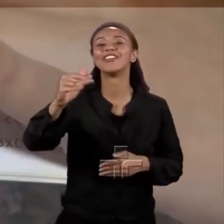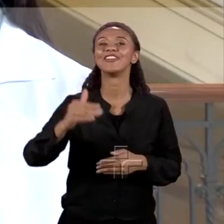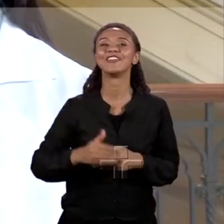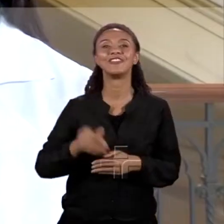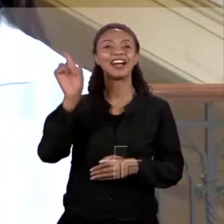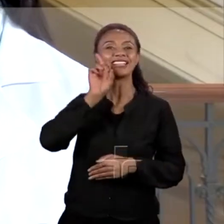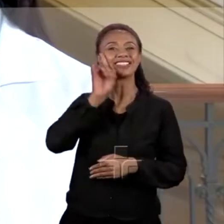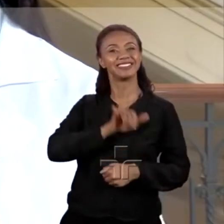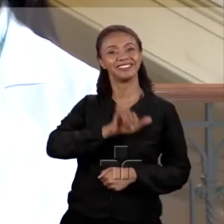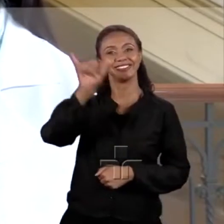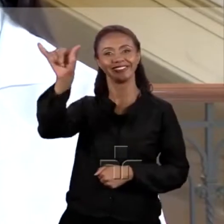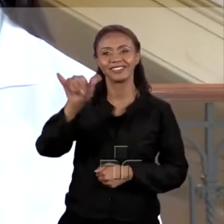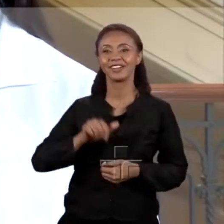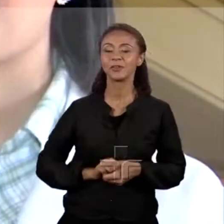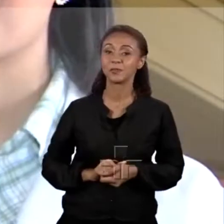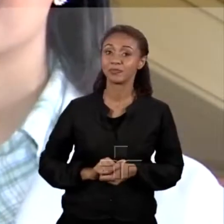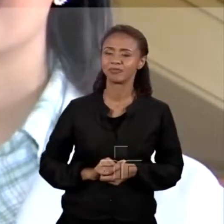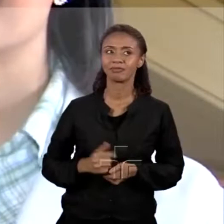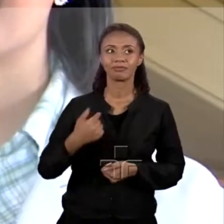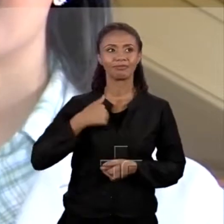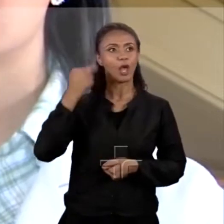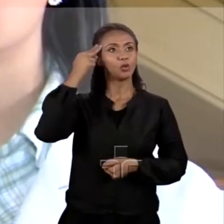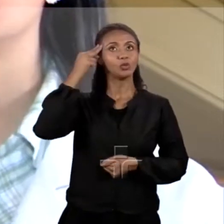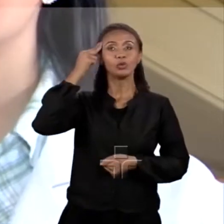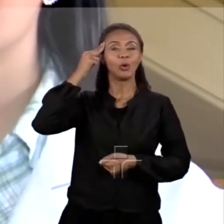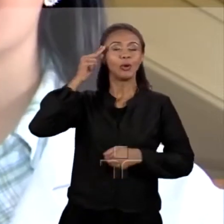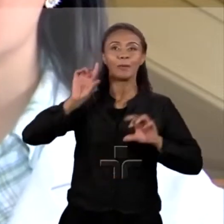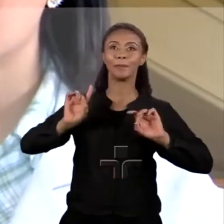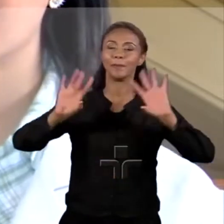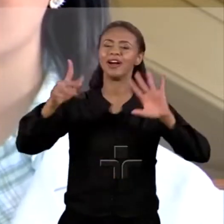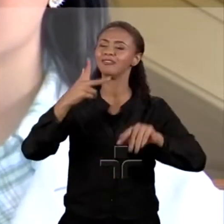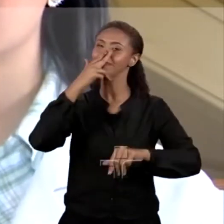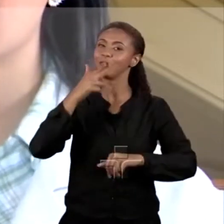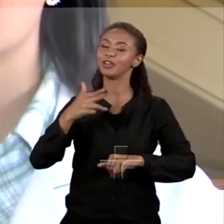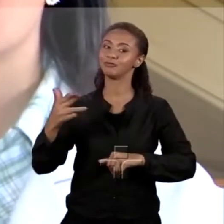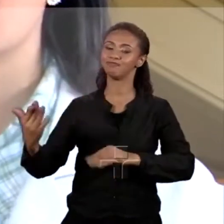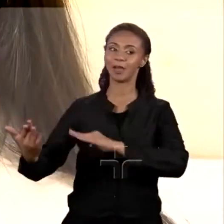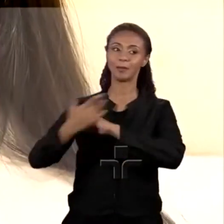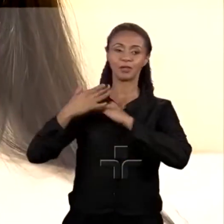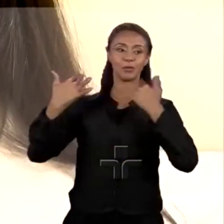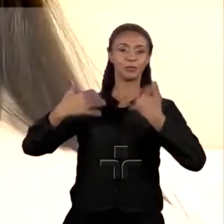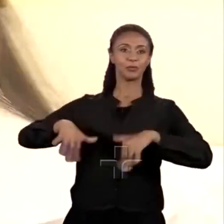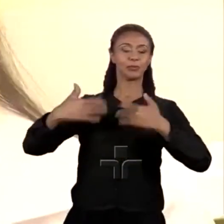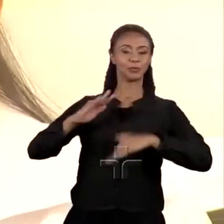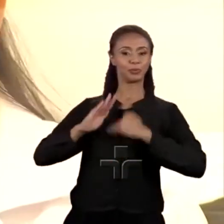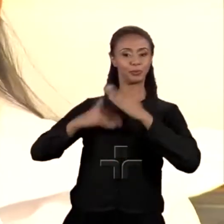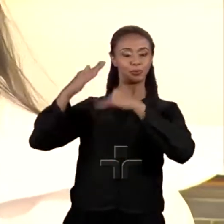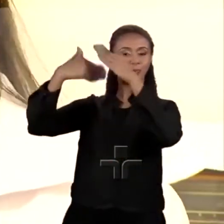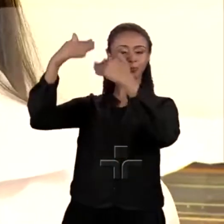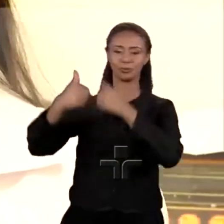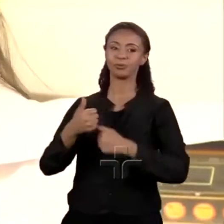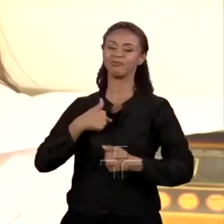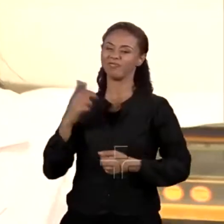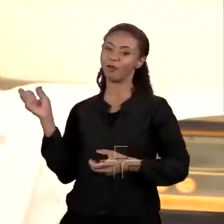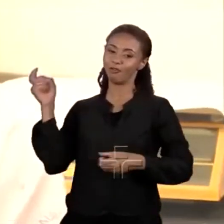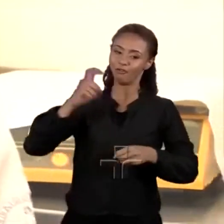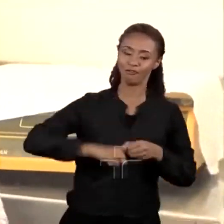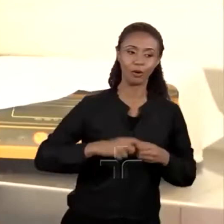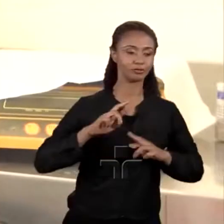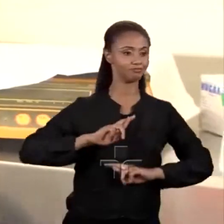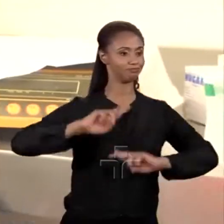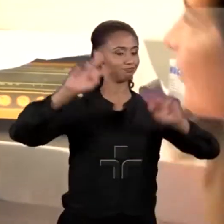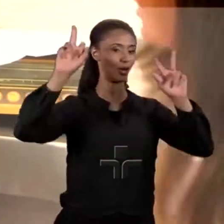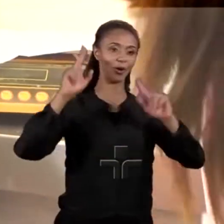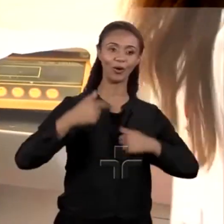É muito além do que eu podia sonhar, eu acho que vai ser muito enriquecedora que eu vou voltar de uma maneira diferente, ainda mais